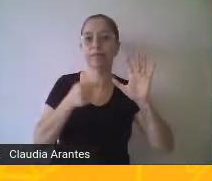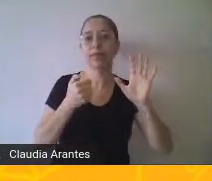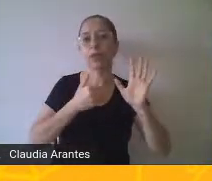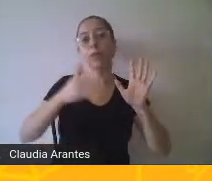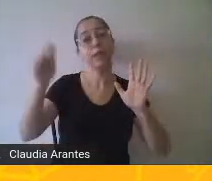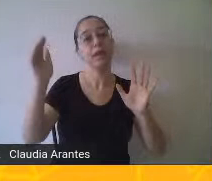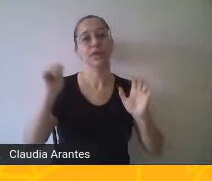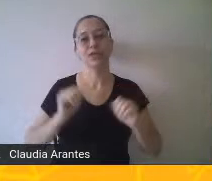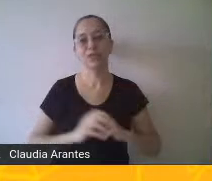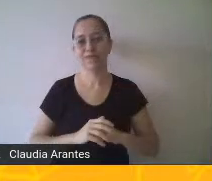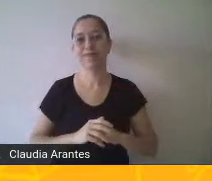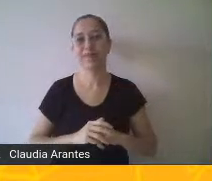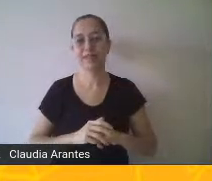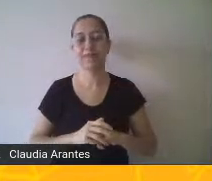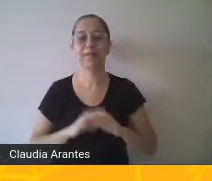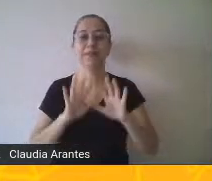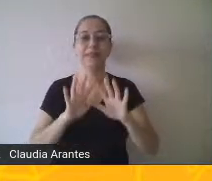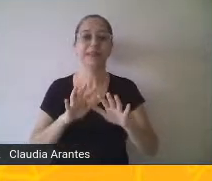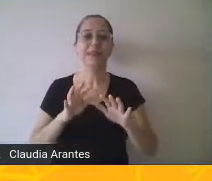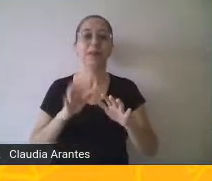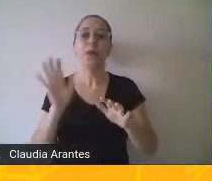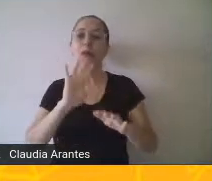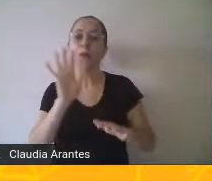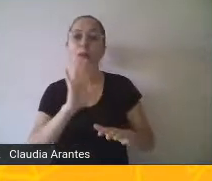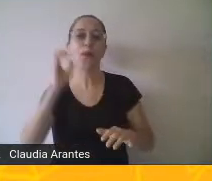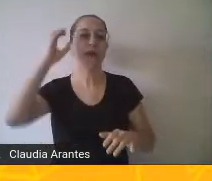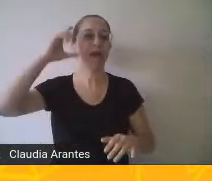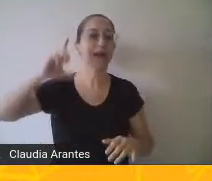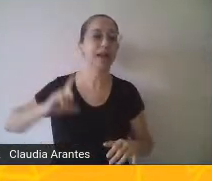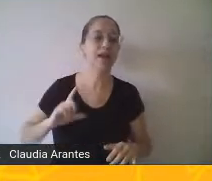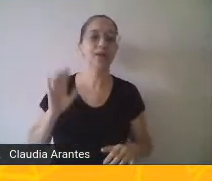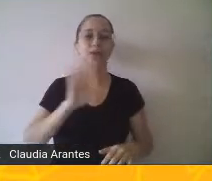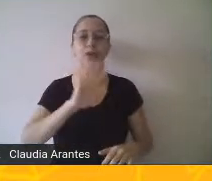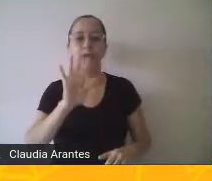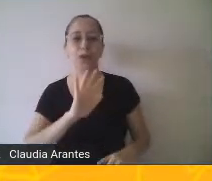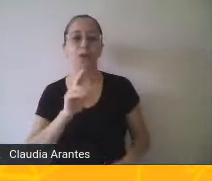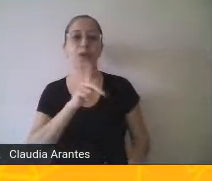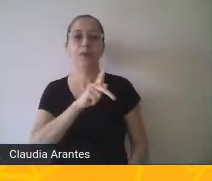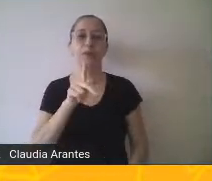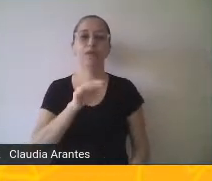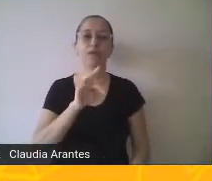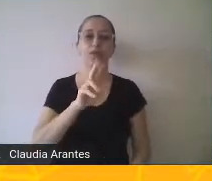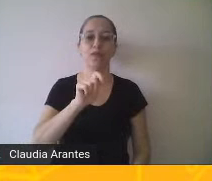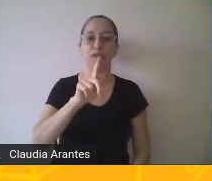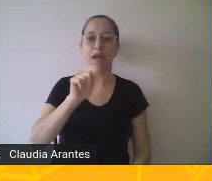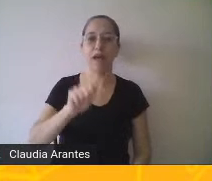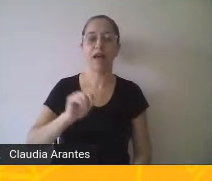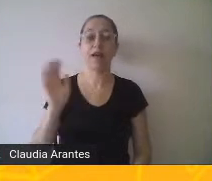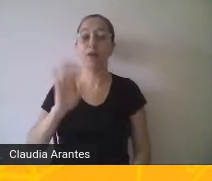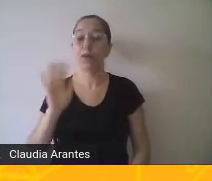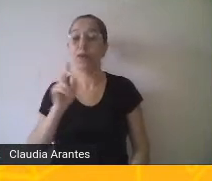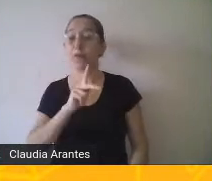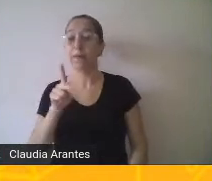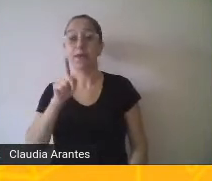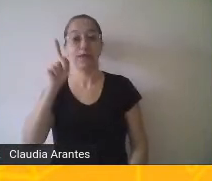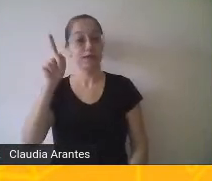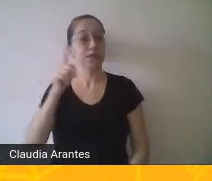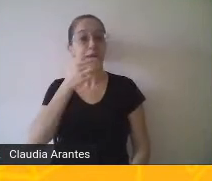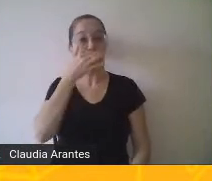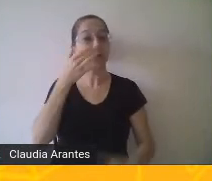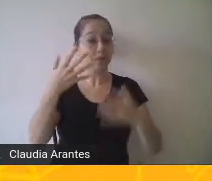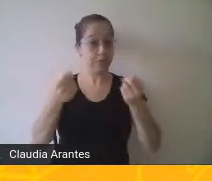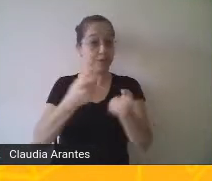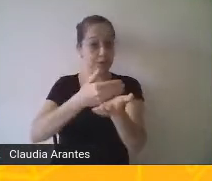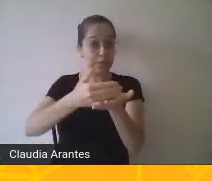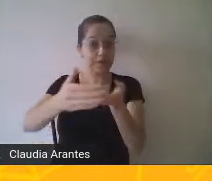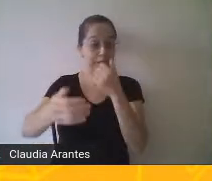Cláudia, professor Fraga. Bom dia, está tudo bem? Então, vamos iniciar.